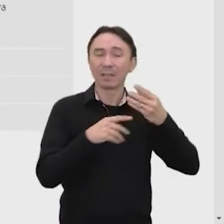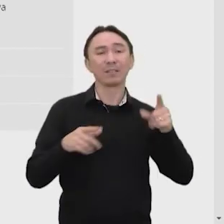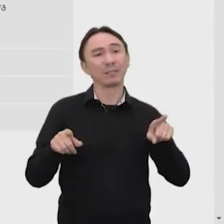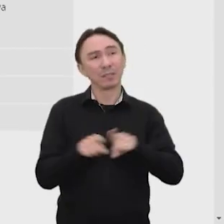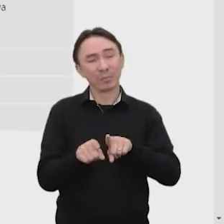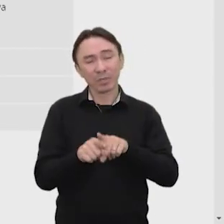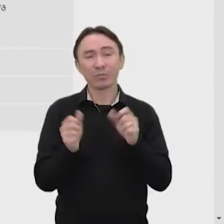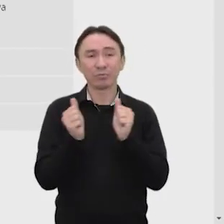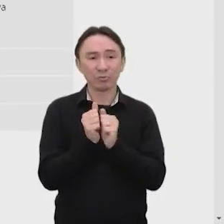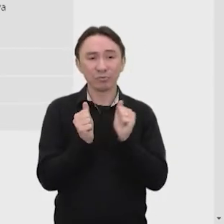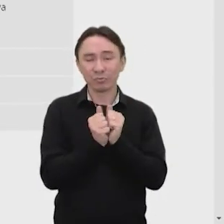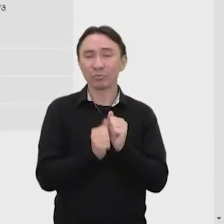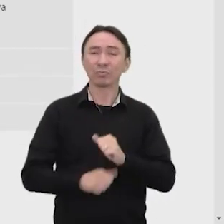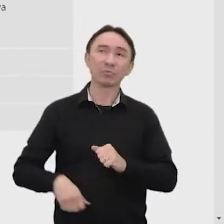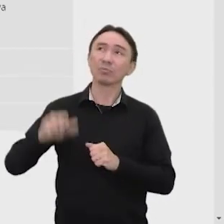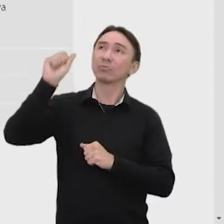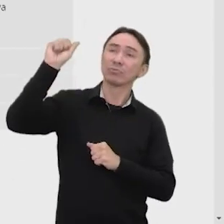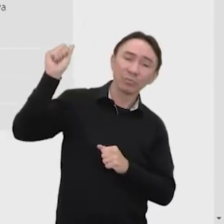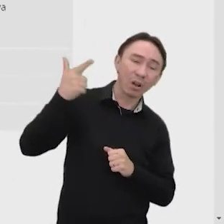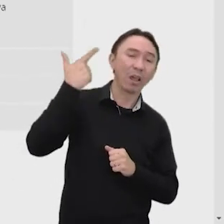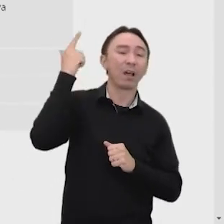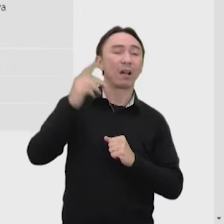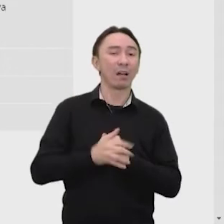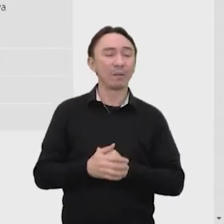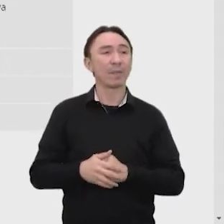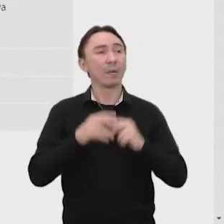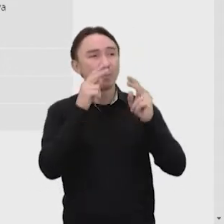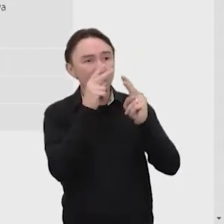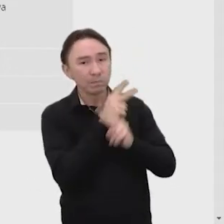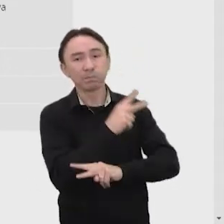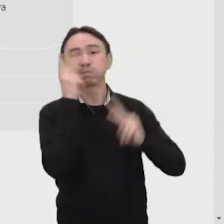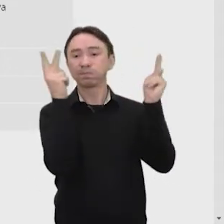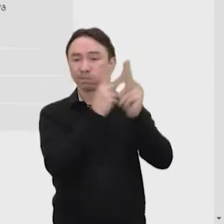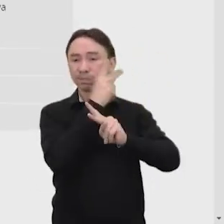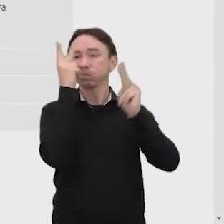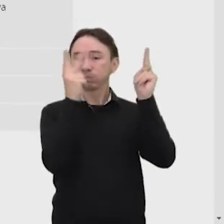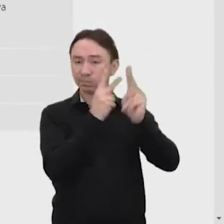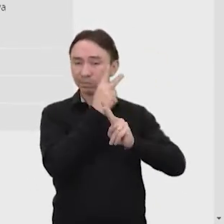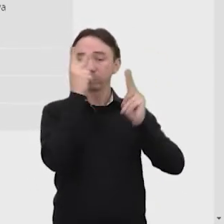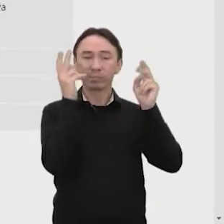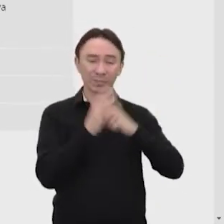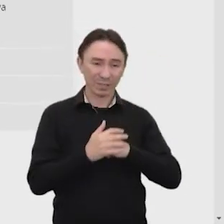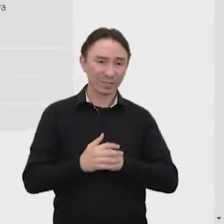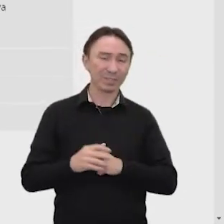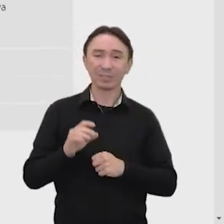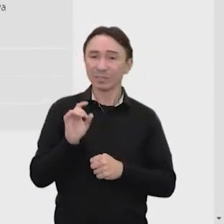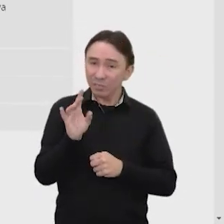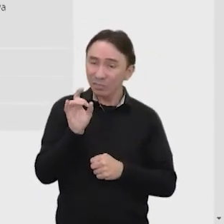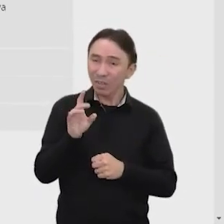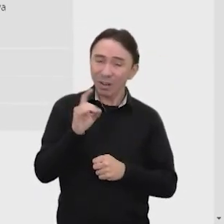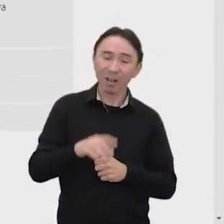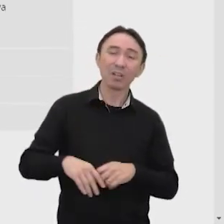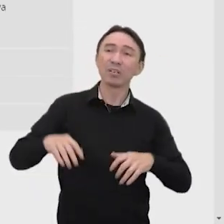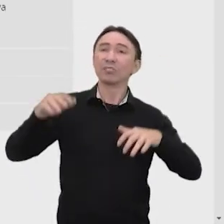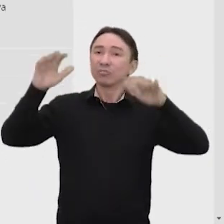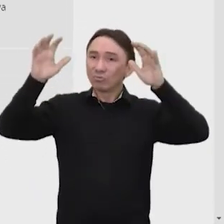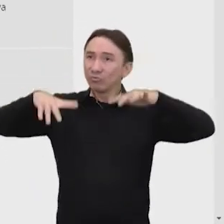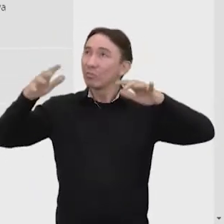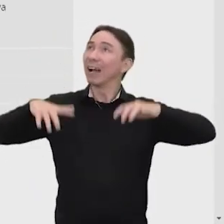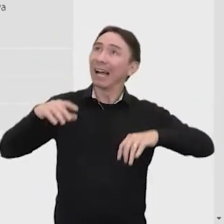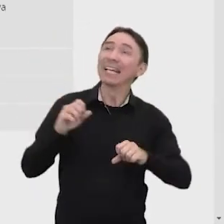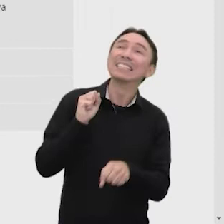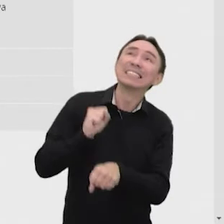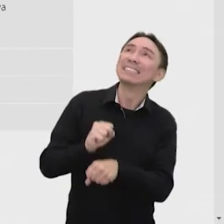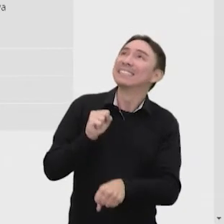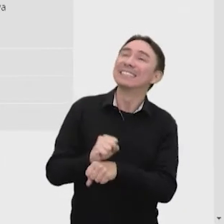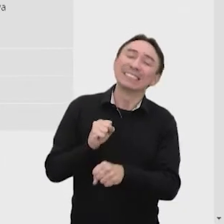potencial. Obviamente, precisamos ter alternativas que não dependam exclusivamente do regime de chuvas, né. Por exemplo,